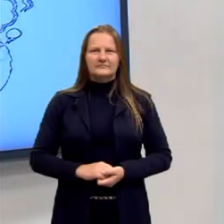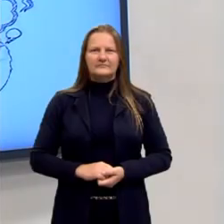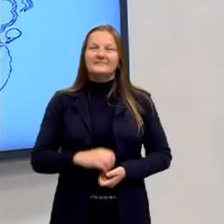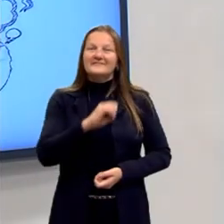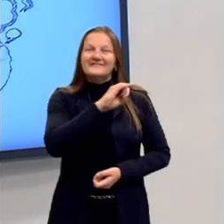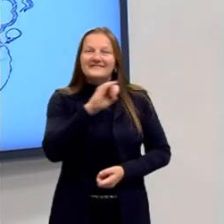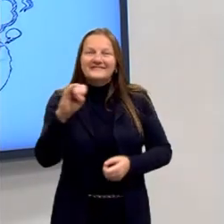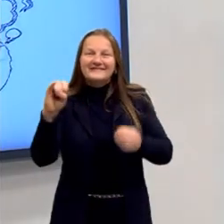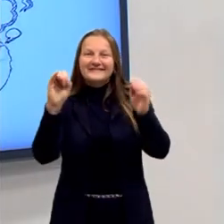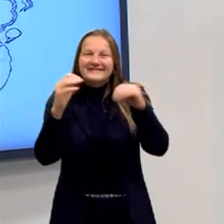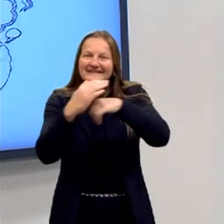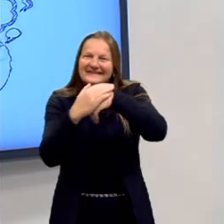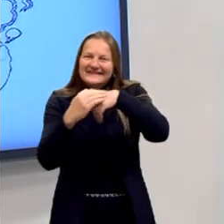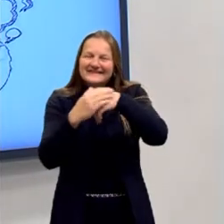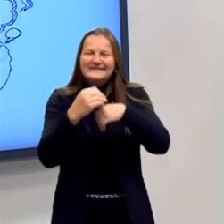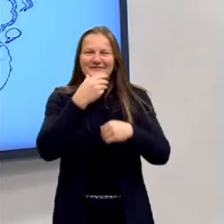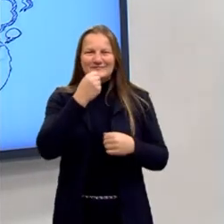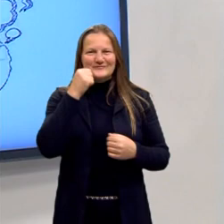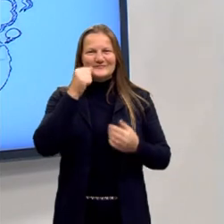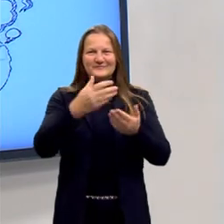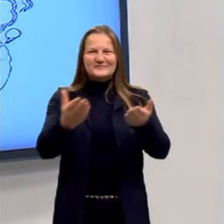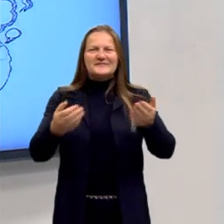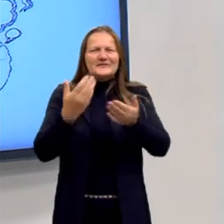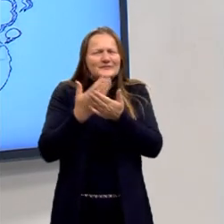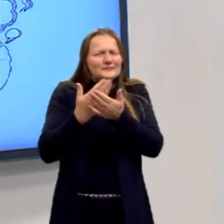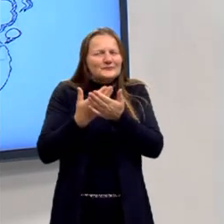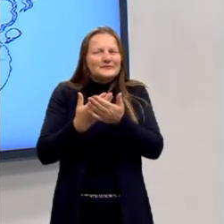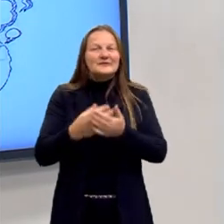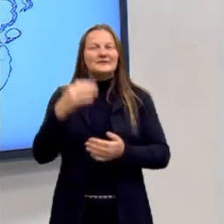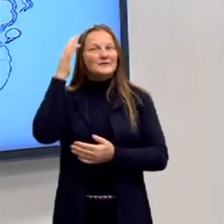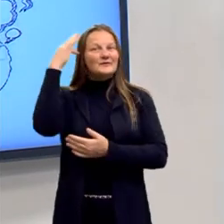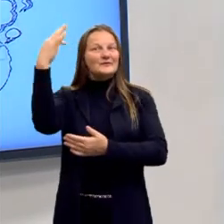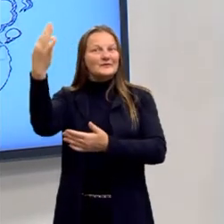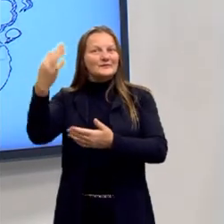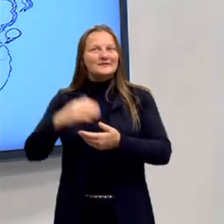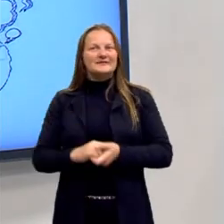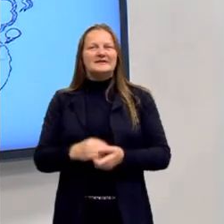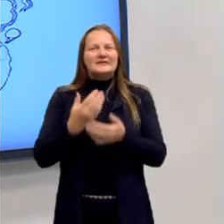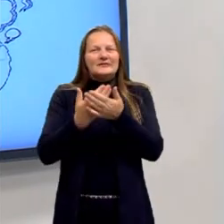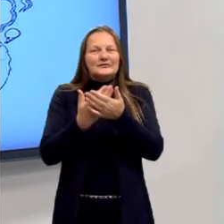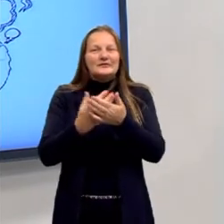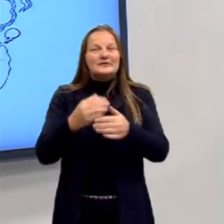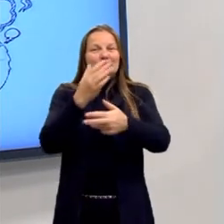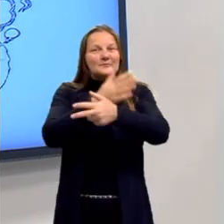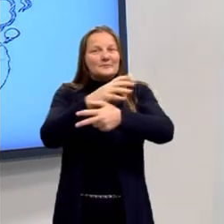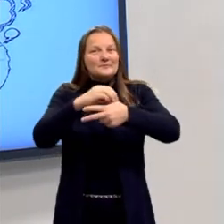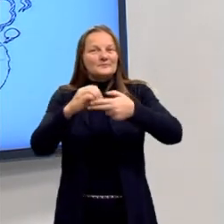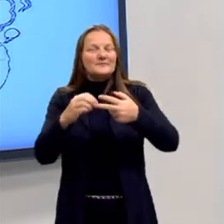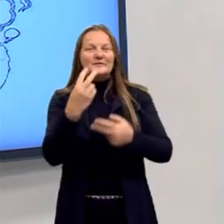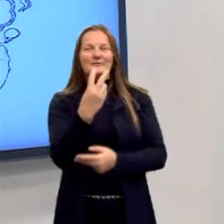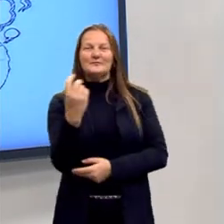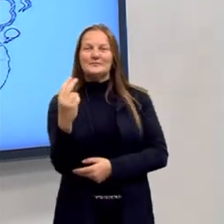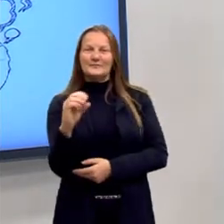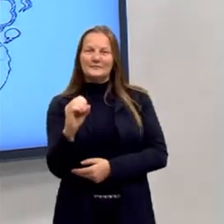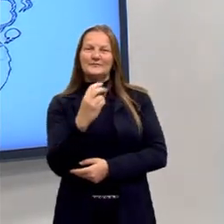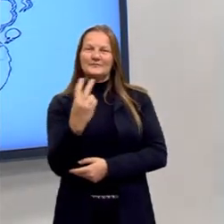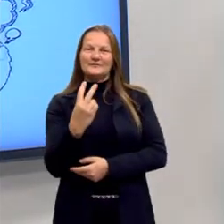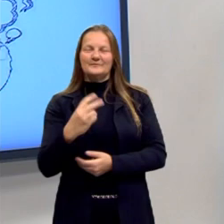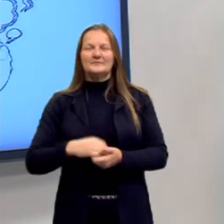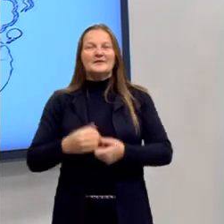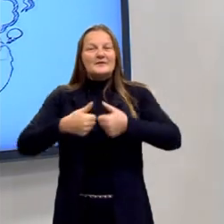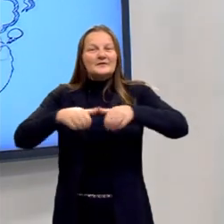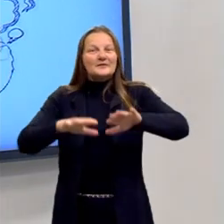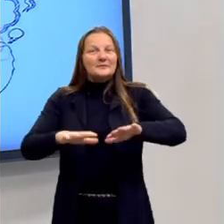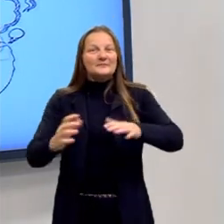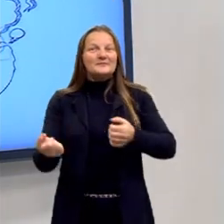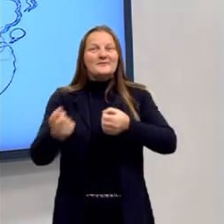Olá queridos e queridas estudantes de filosofia, estudantes do pré-ENEM 2022, aqui estamos de